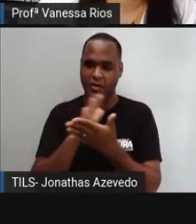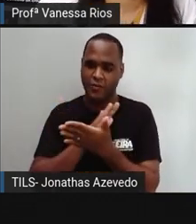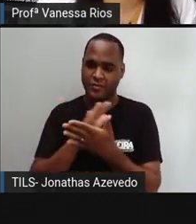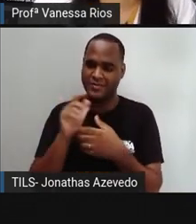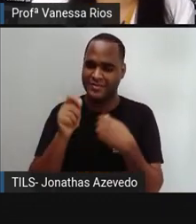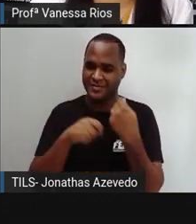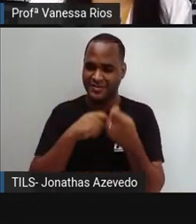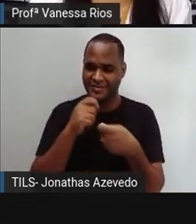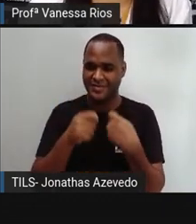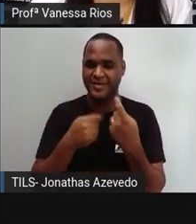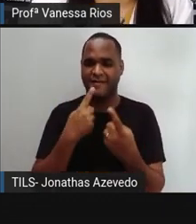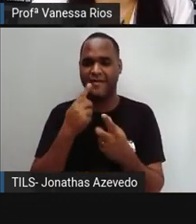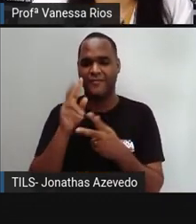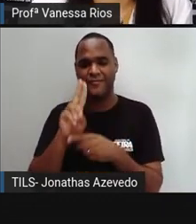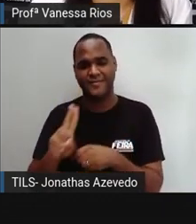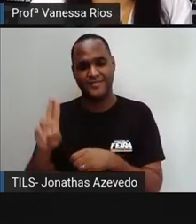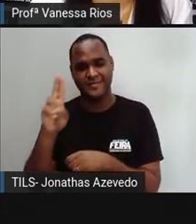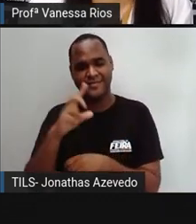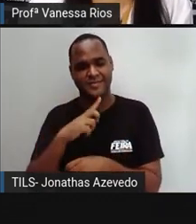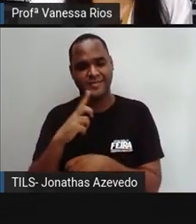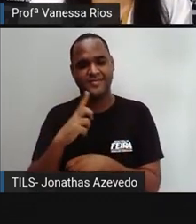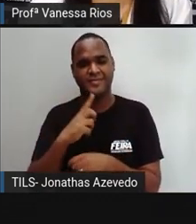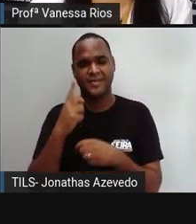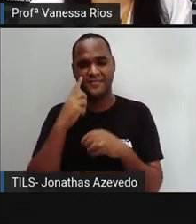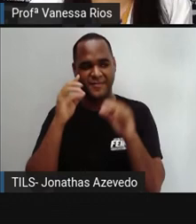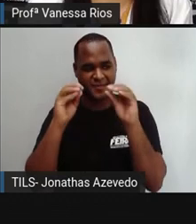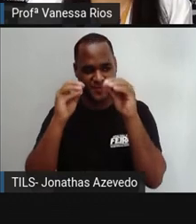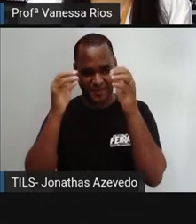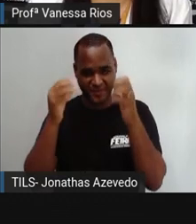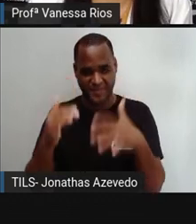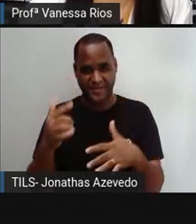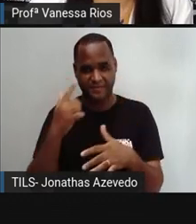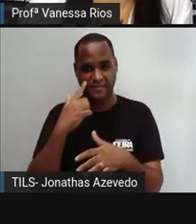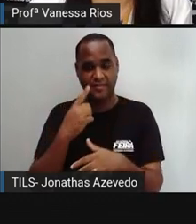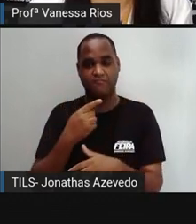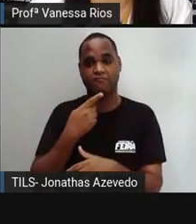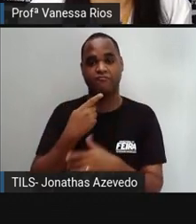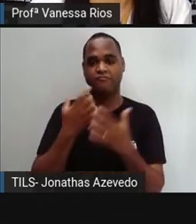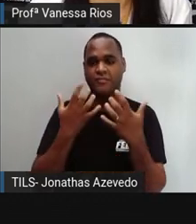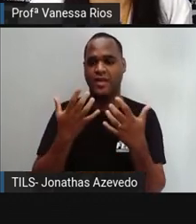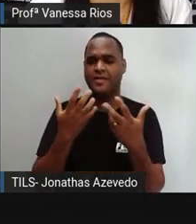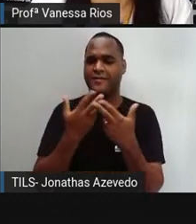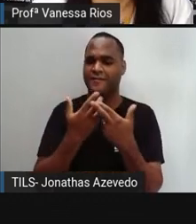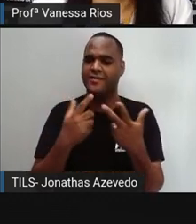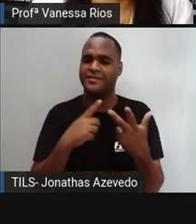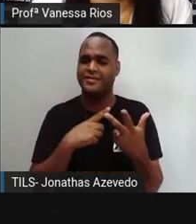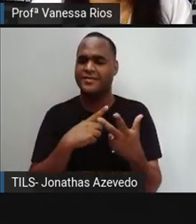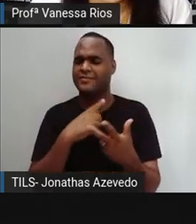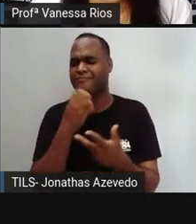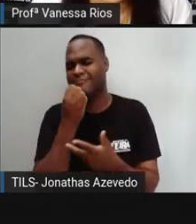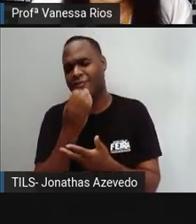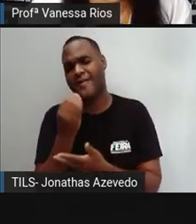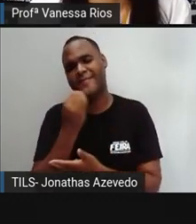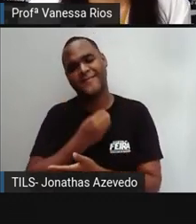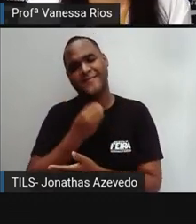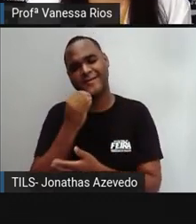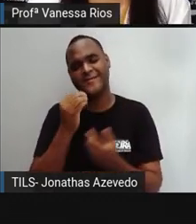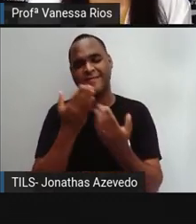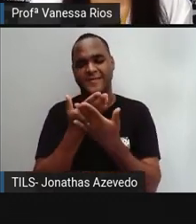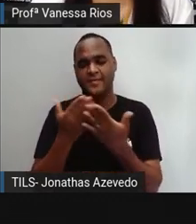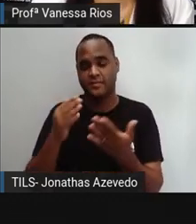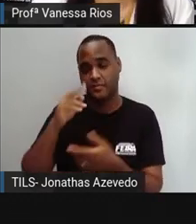gírias sendo utilizadas aí para expressar o quanto a PRO deseja que essa aula tenha sido proveitosa para você.